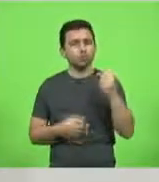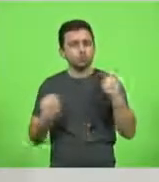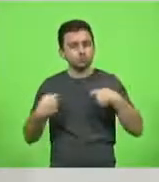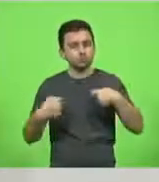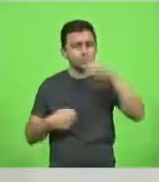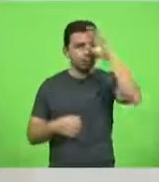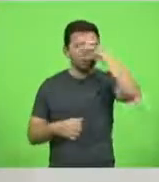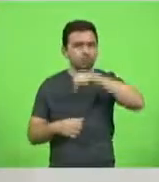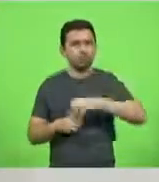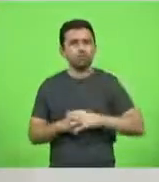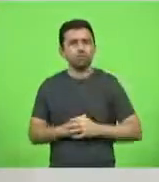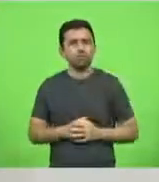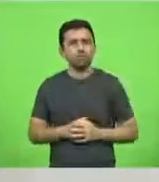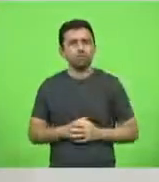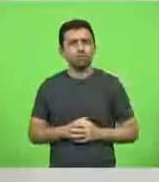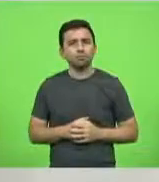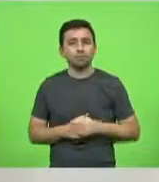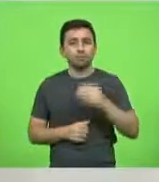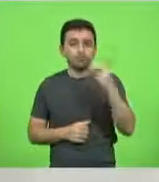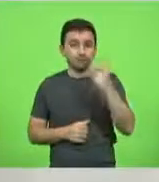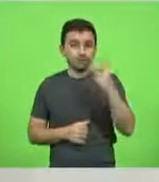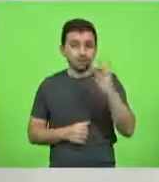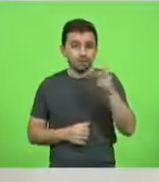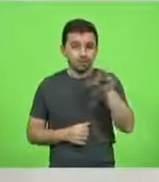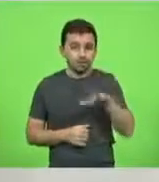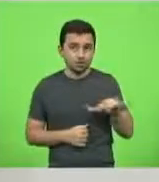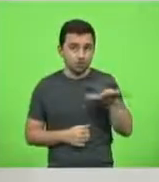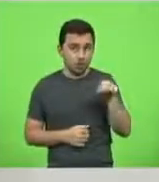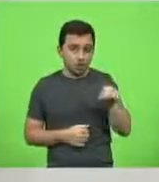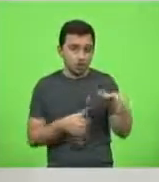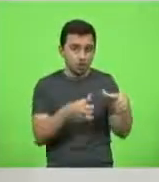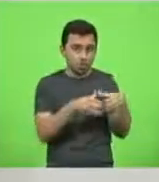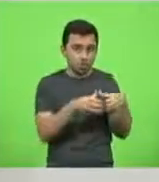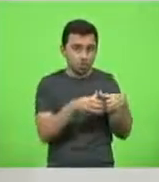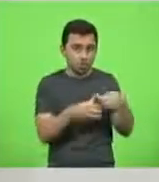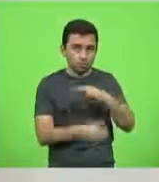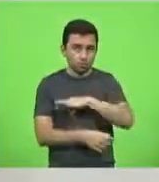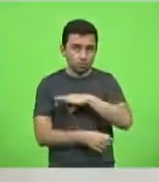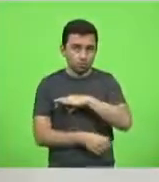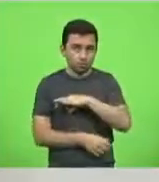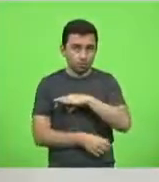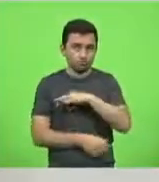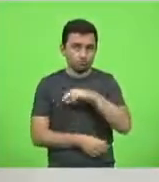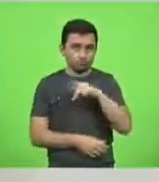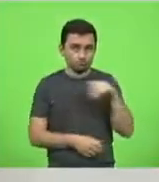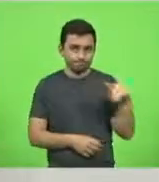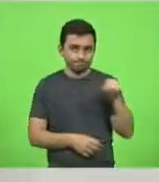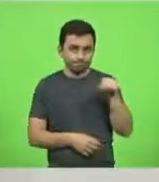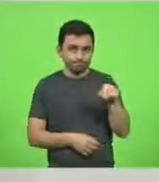Vamos lá, terceira região de polícia militar, que foi a mais contemplada.